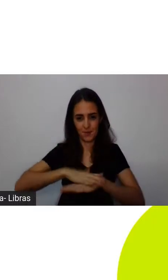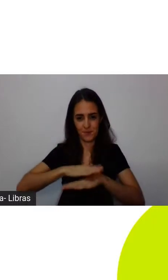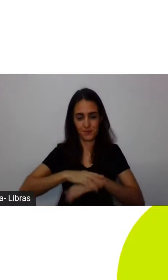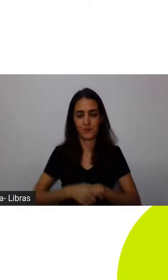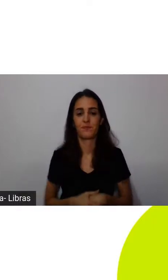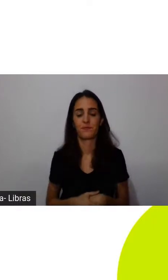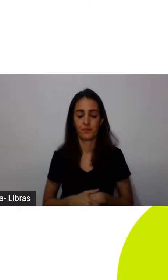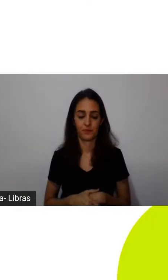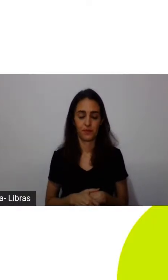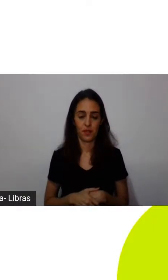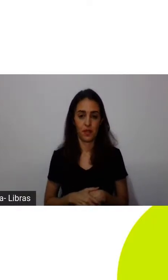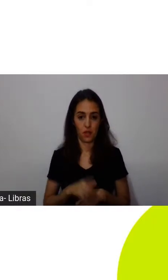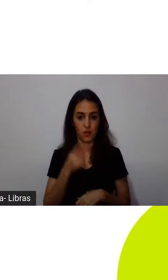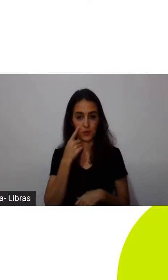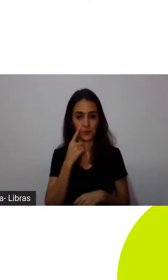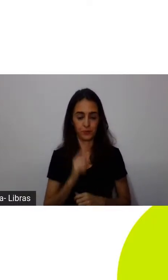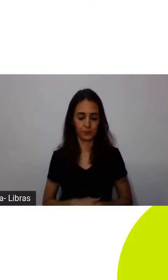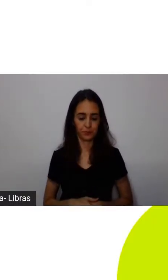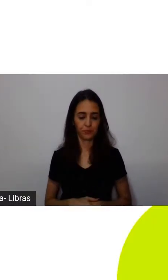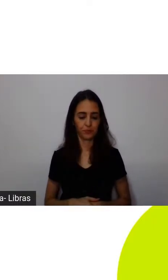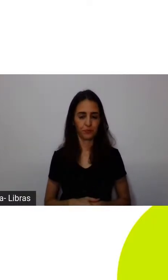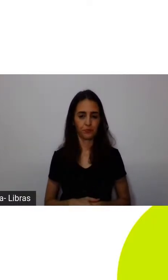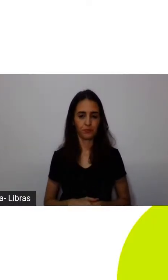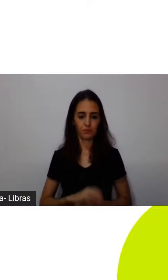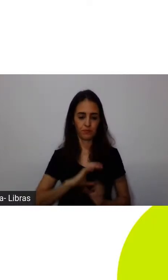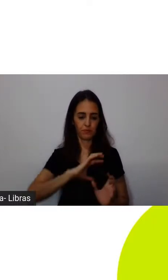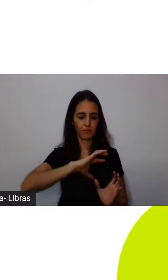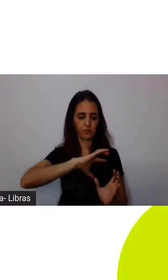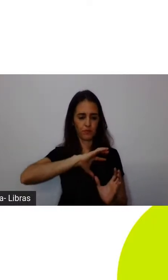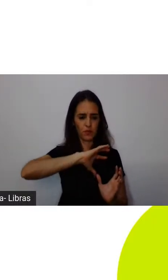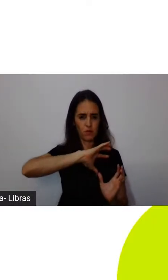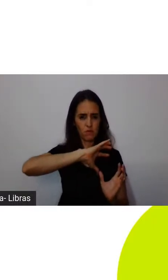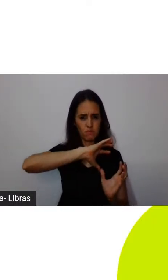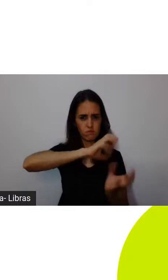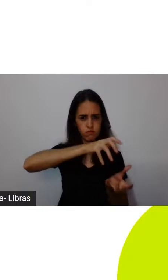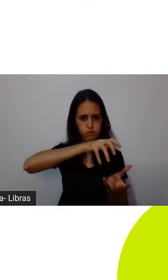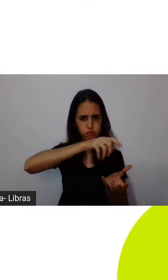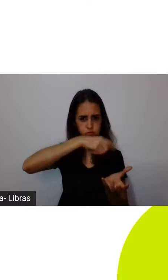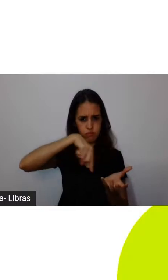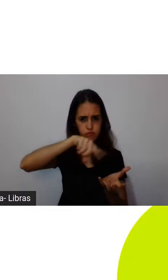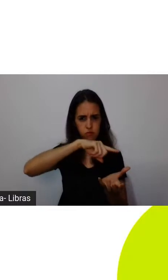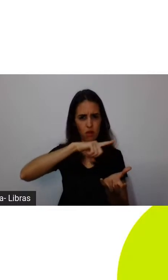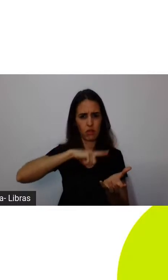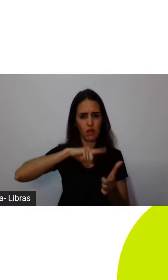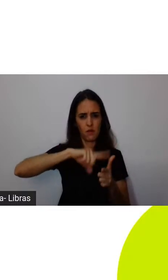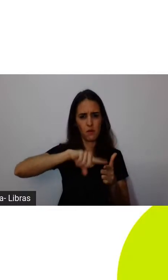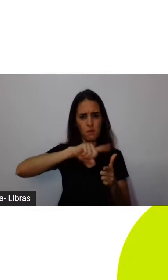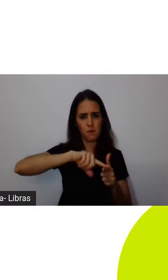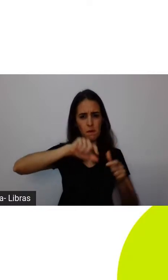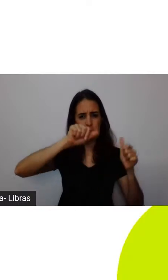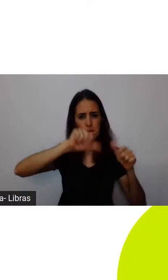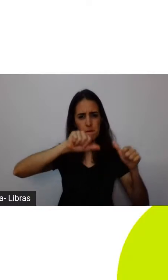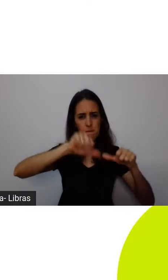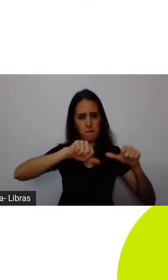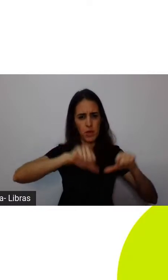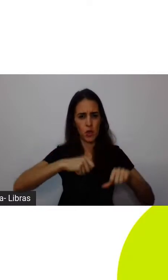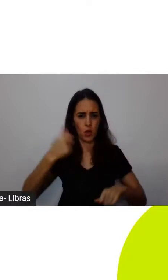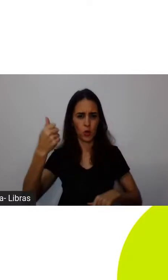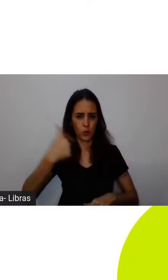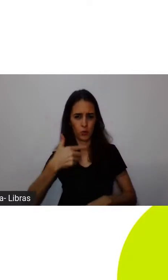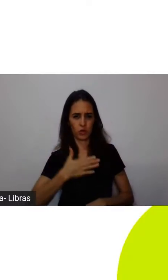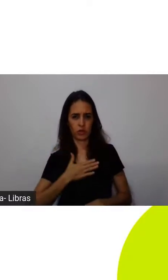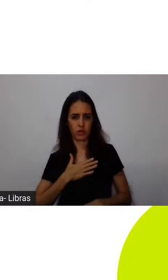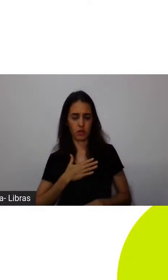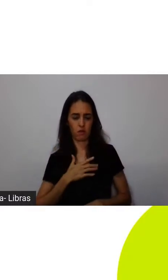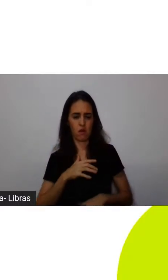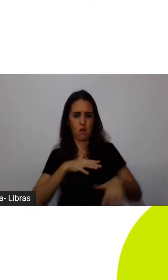planeta passou por muito pior do que nós já passou por todos os tipos de coisas piores do que nós passou por